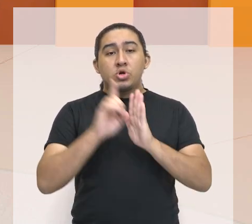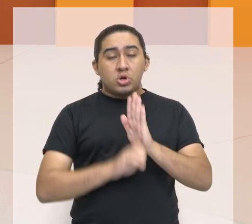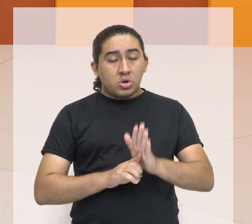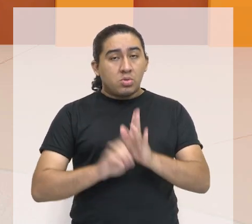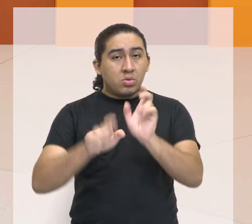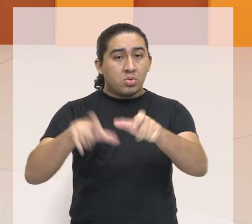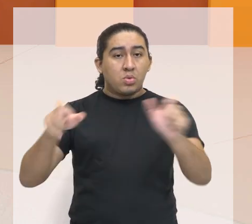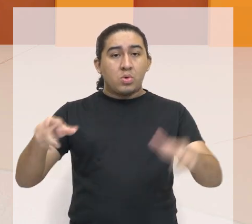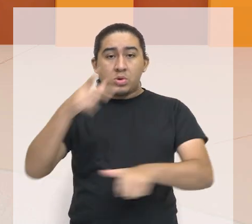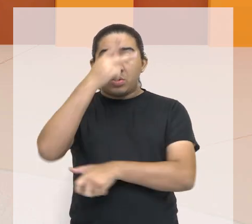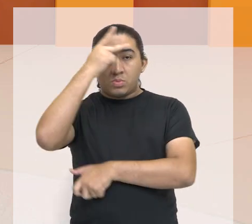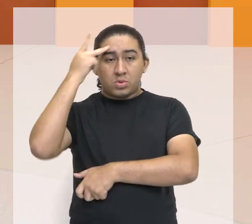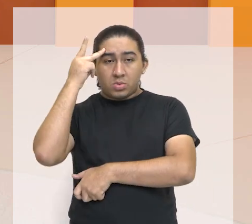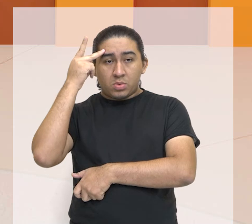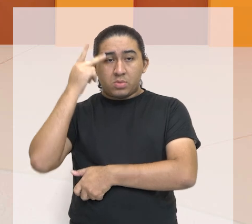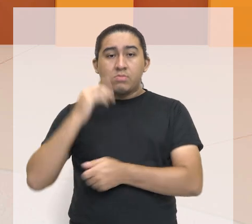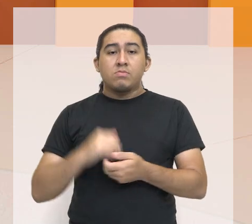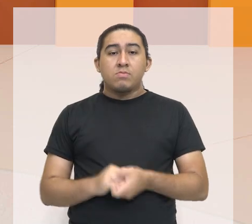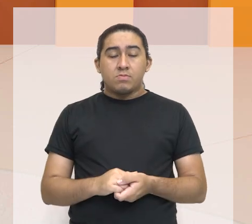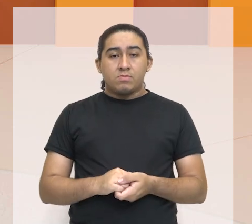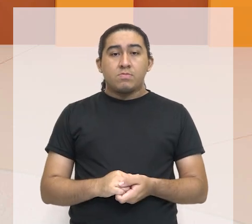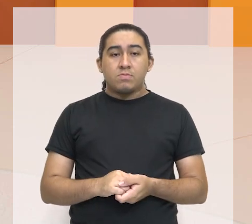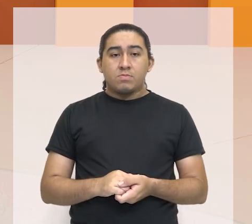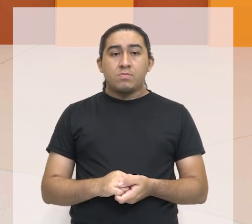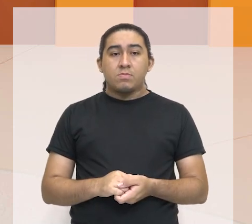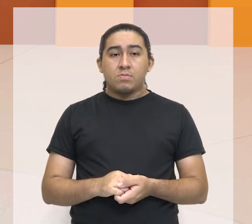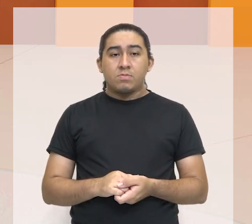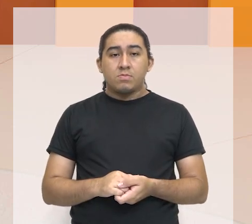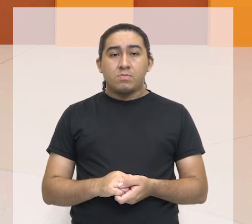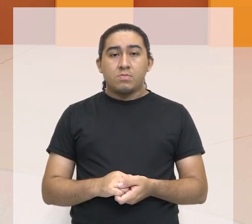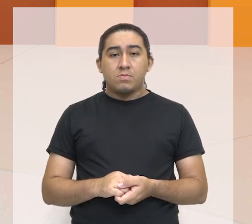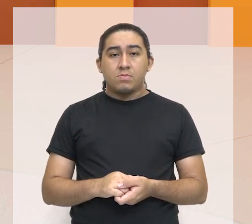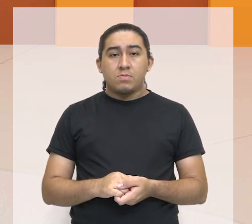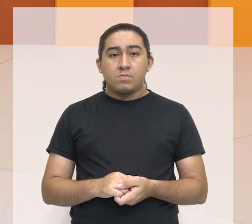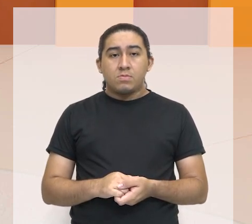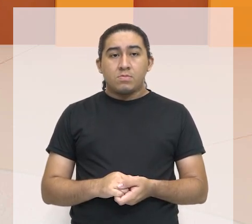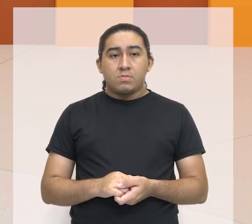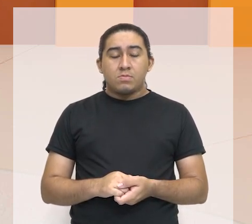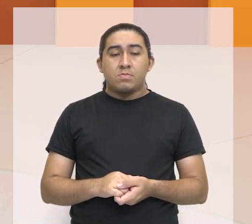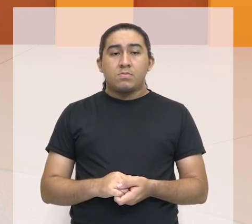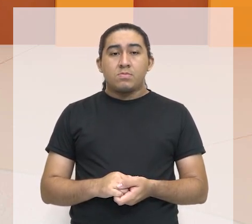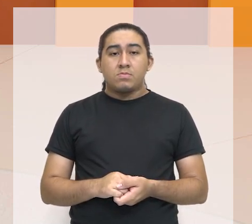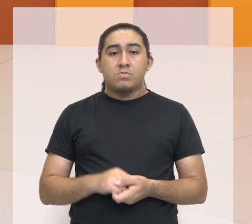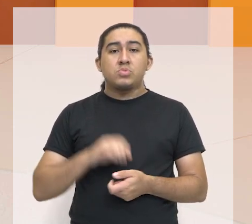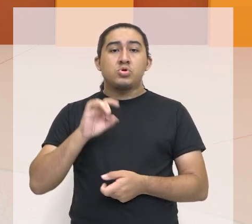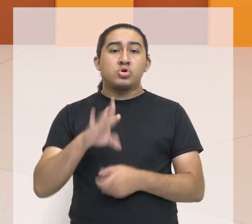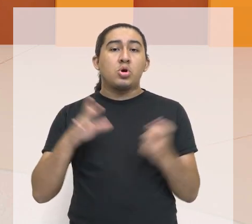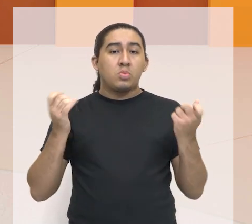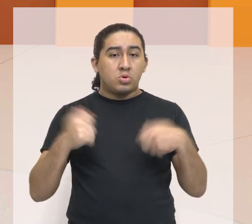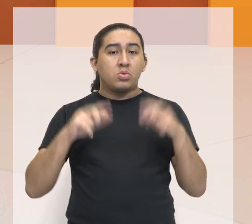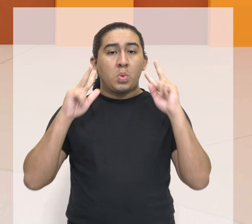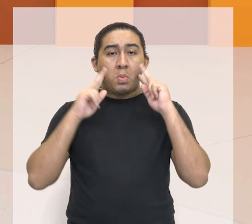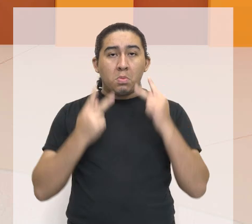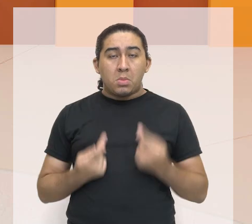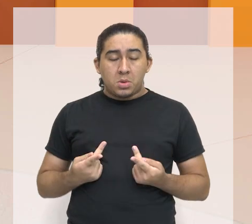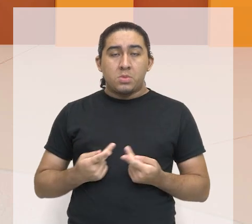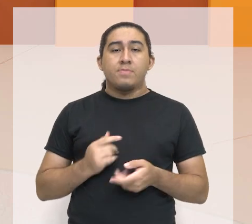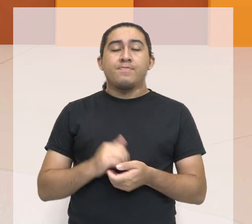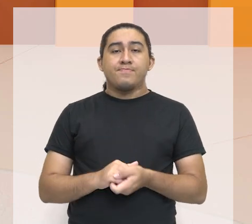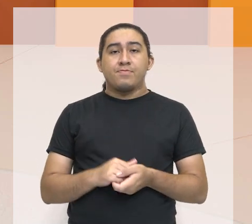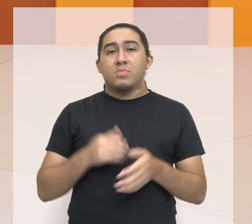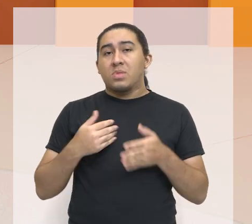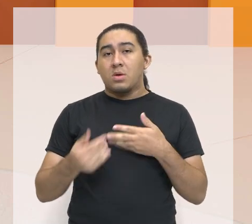inerentes a todas as pessoas, a todos os seres humanos. Basta ser humano, não importa